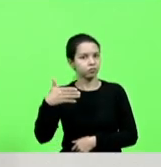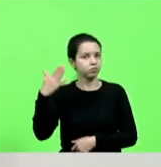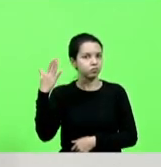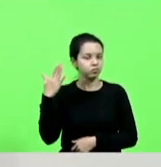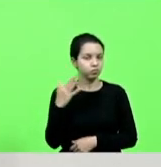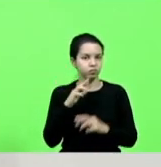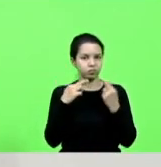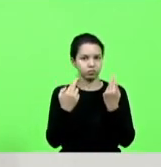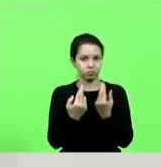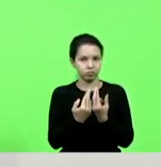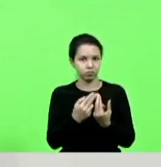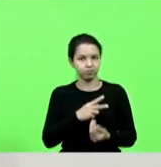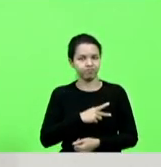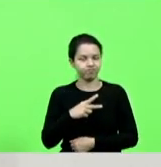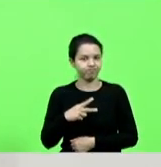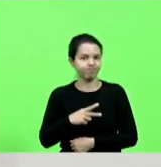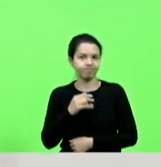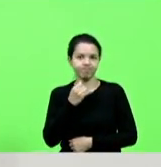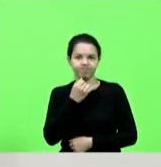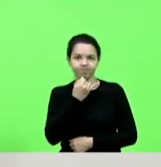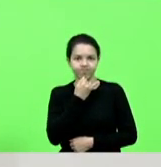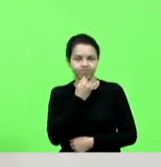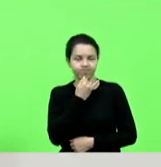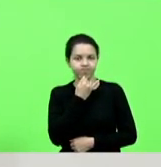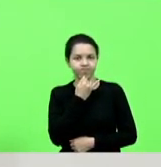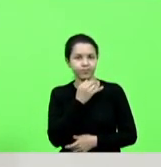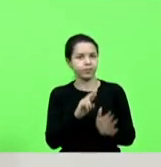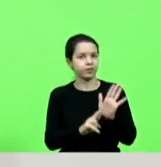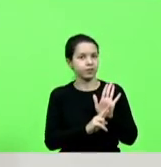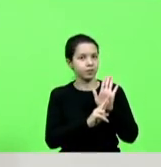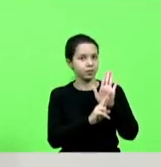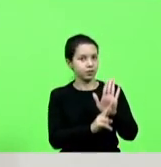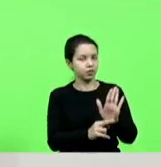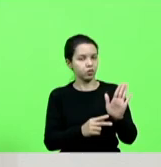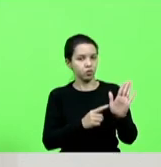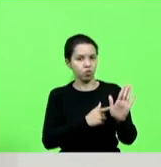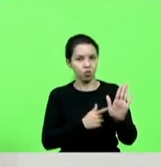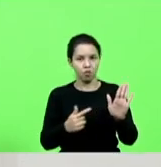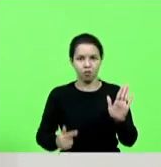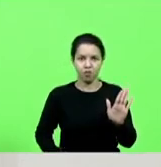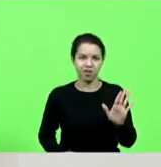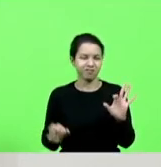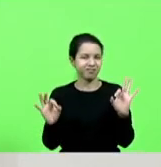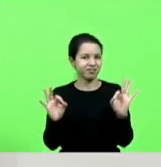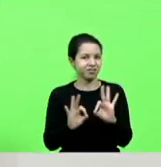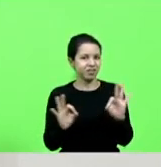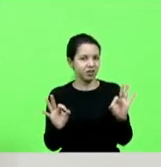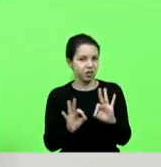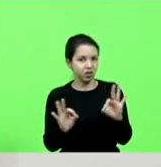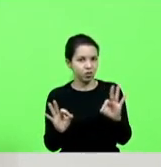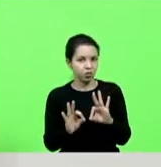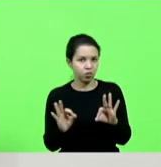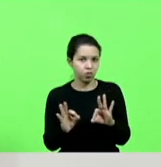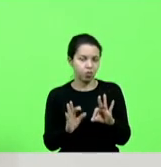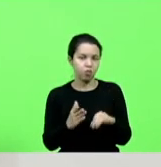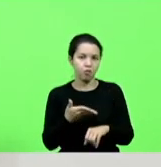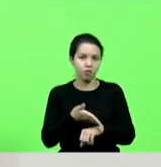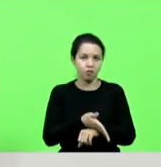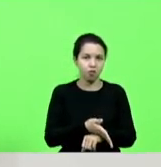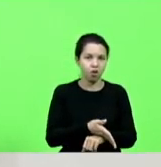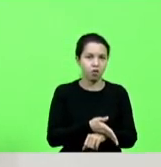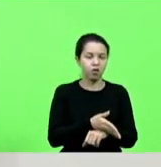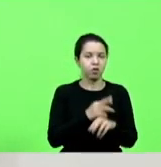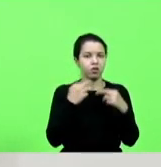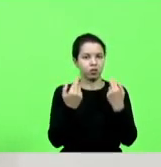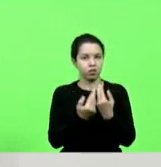infelizmente nenhum representante do governo do estado foi na audiência pública